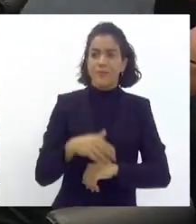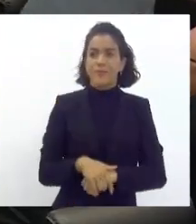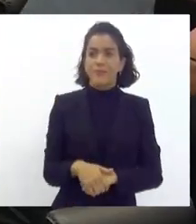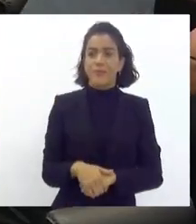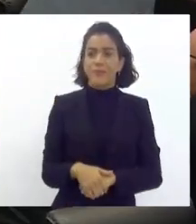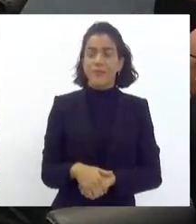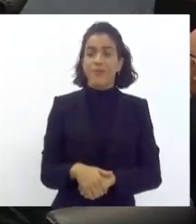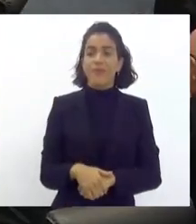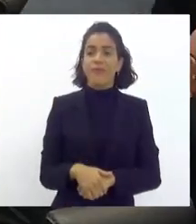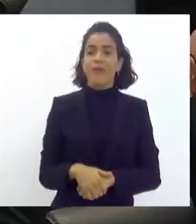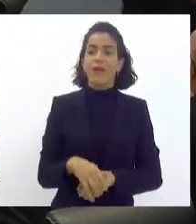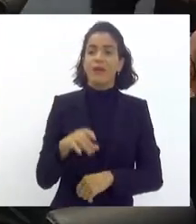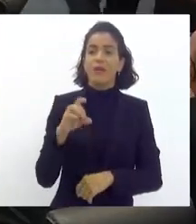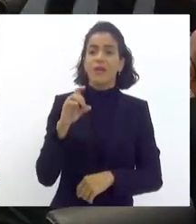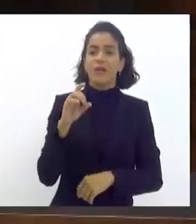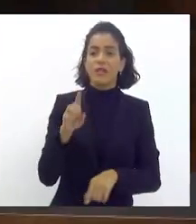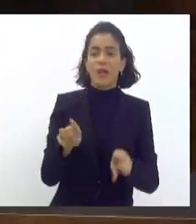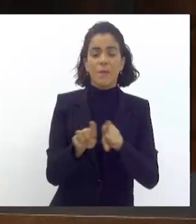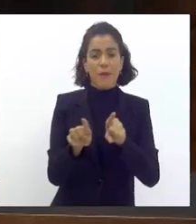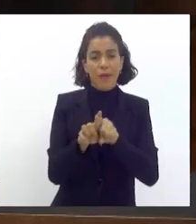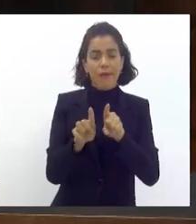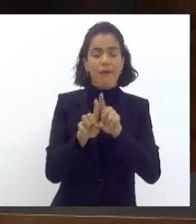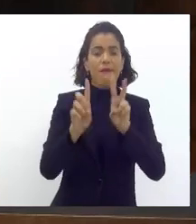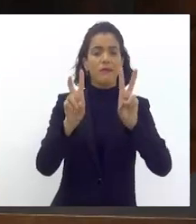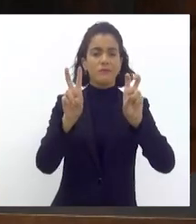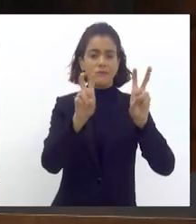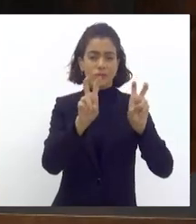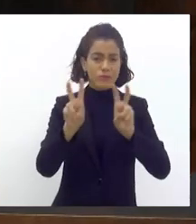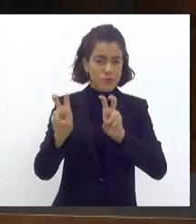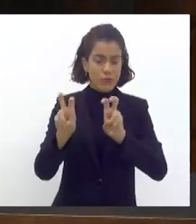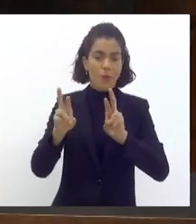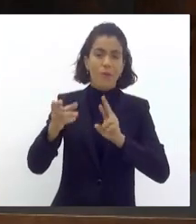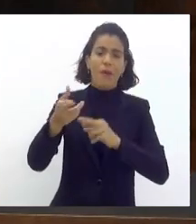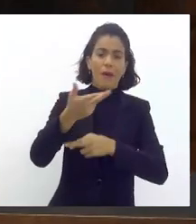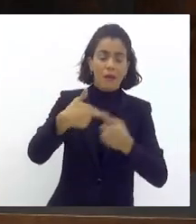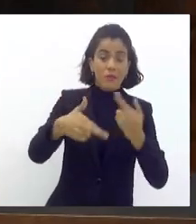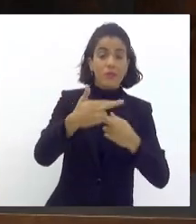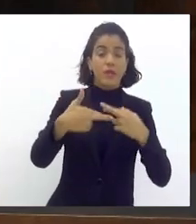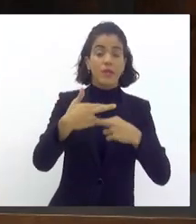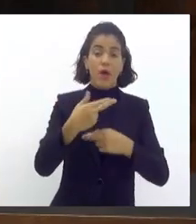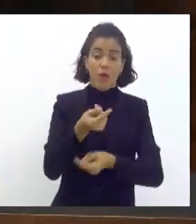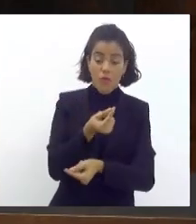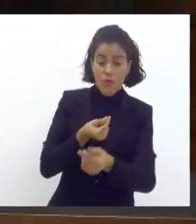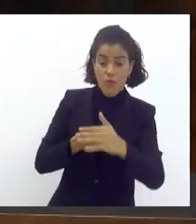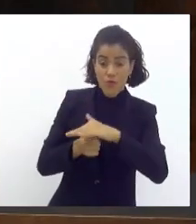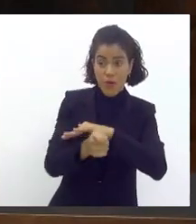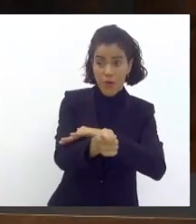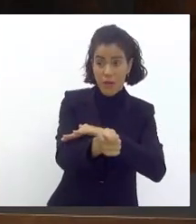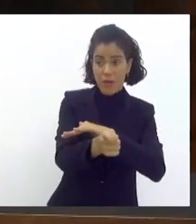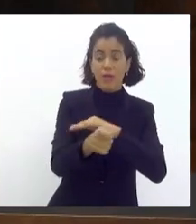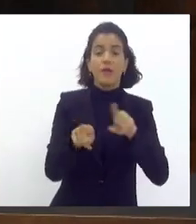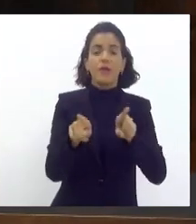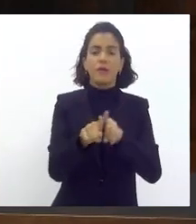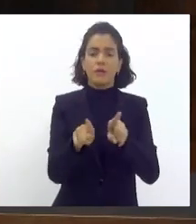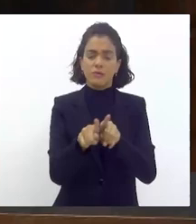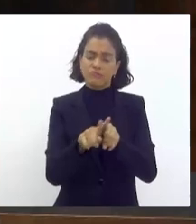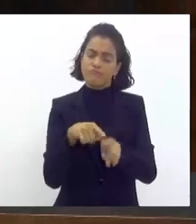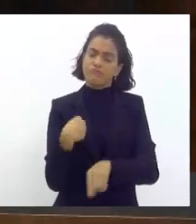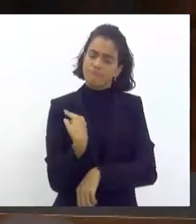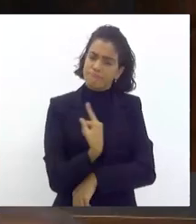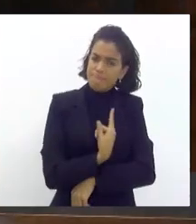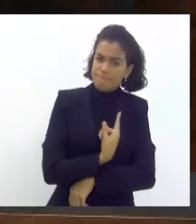só a gente fala sobre a questão relacionada ao financiamento, mas também a gente